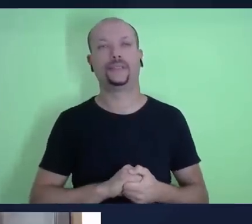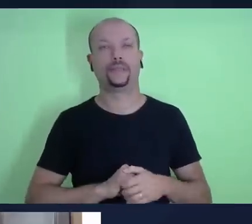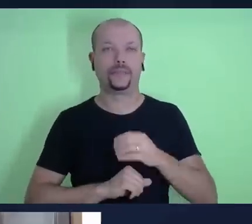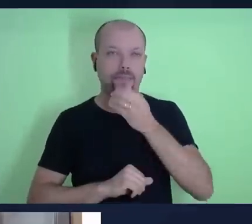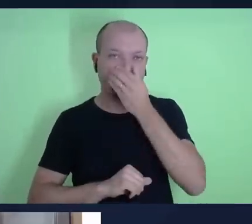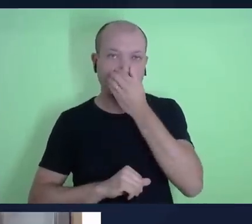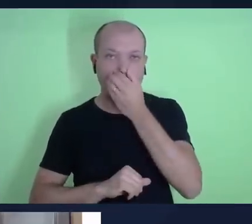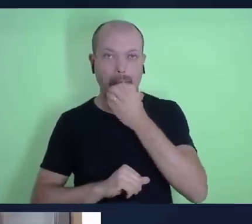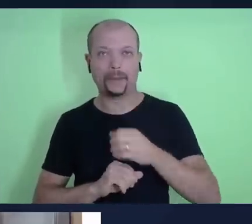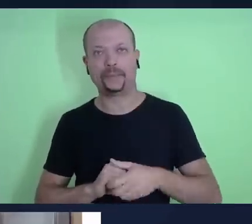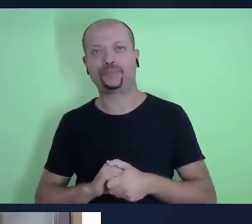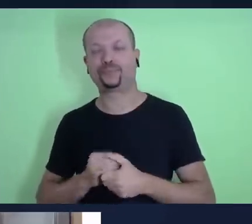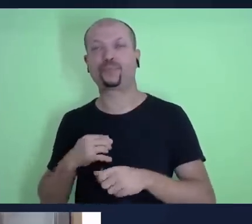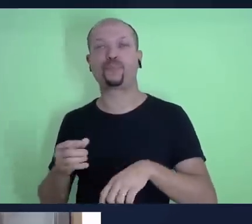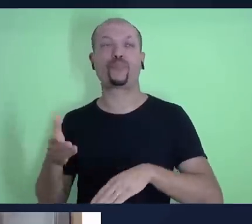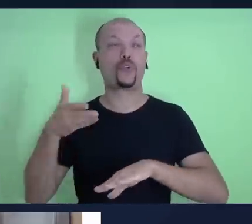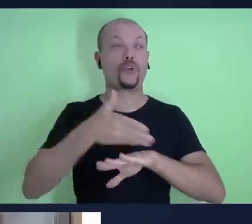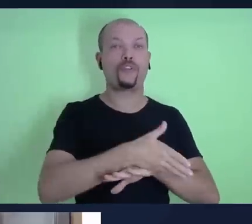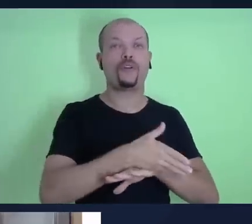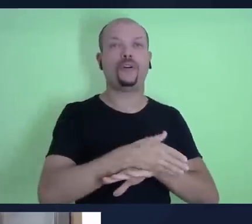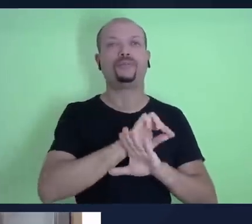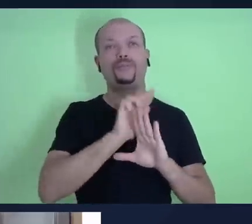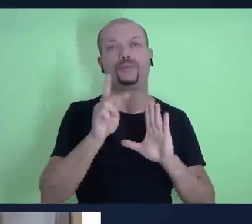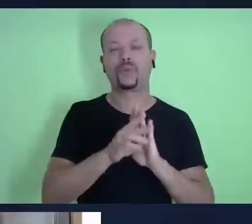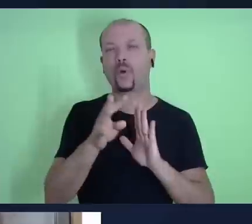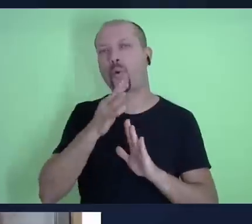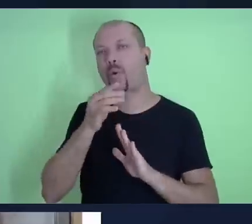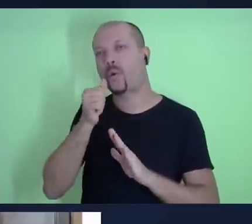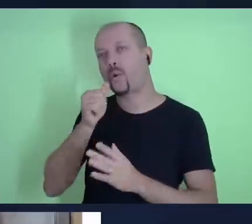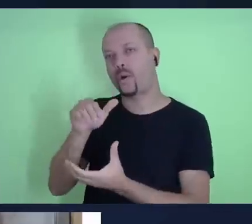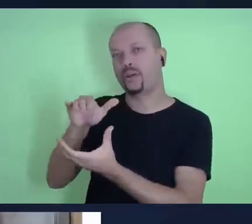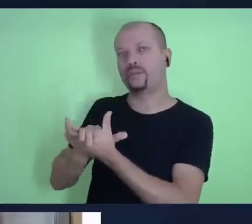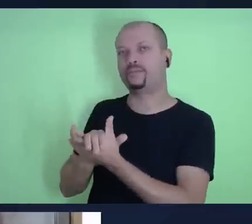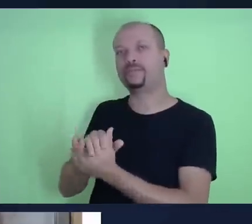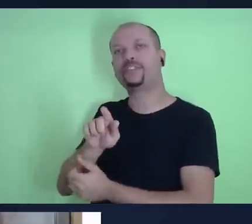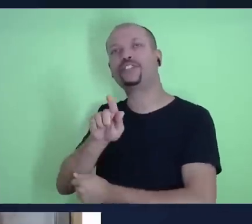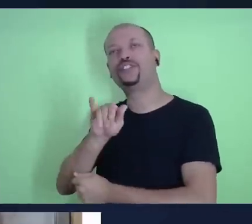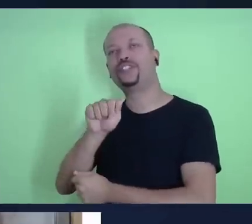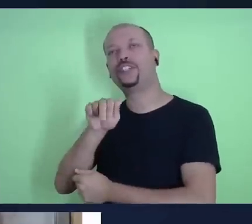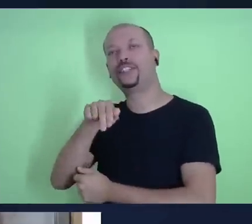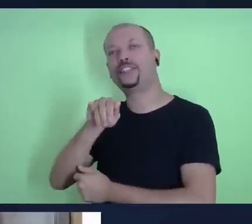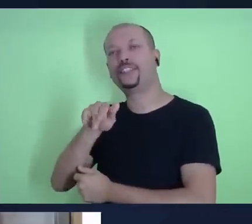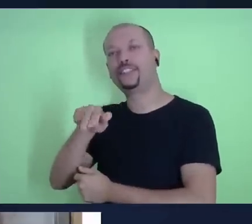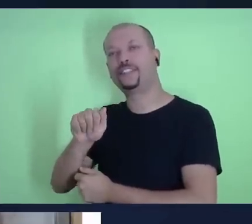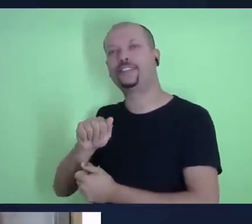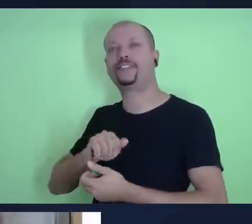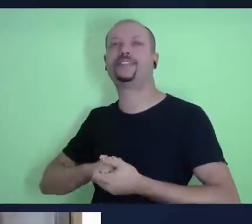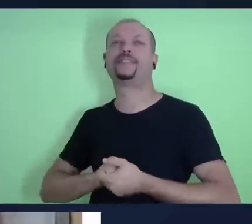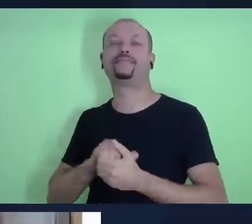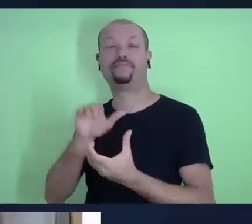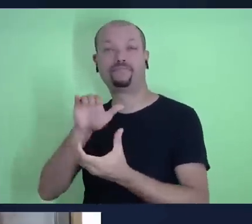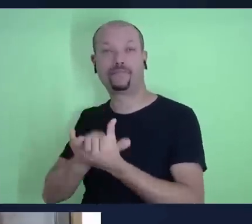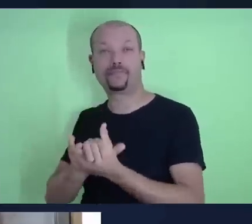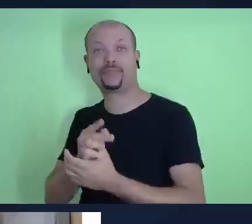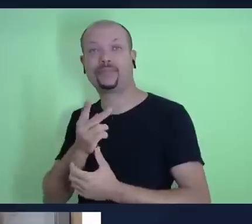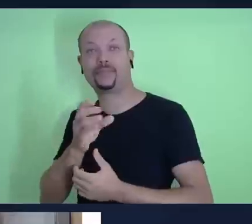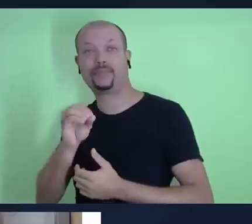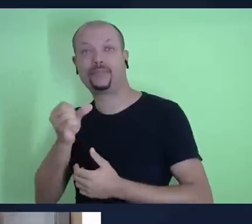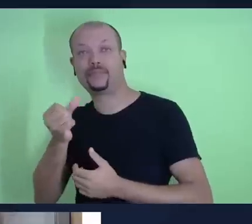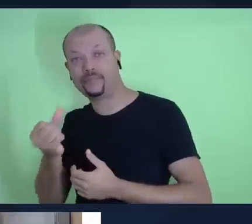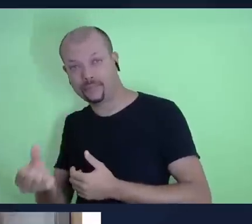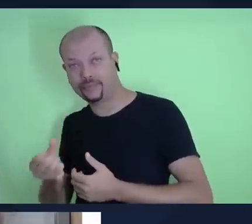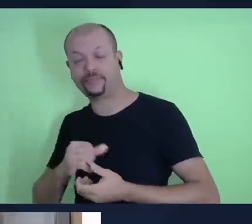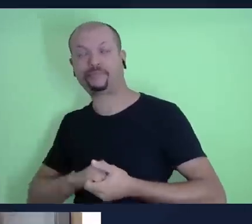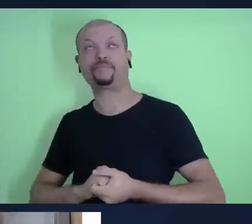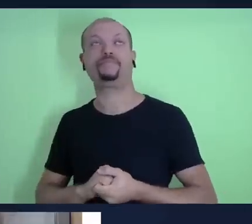Quando vim para o NASP, conheci a minha esposa, a Gianina, a gente casou em 2006 e